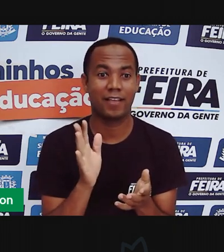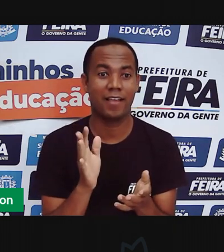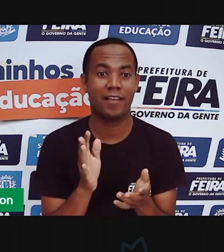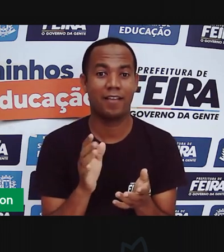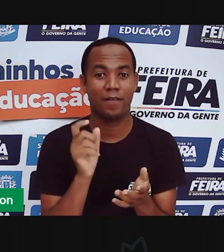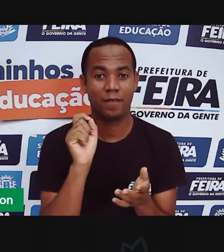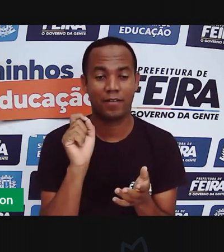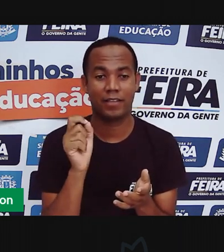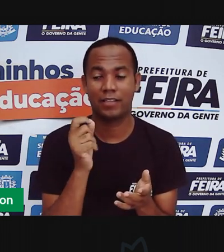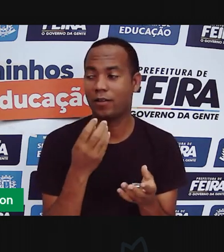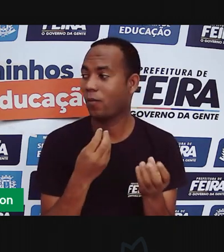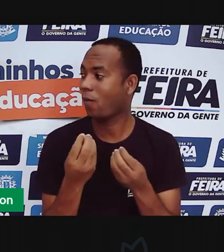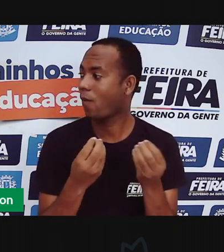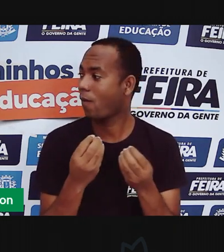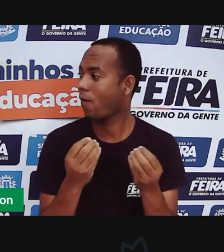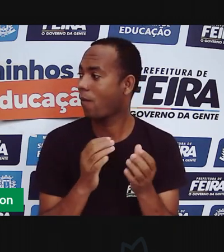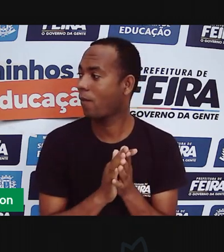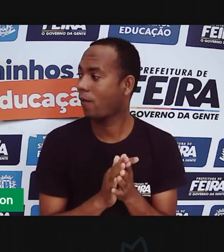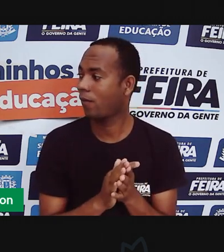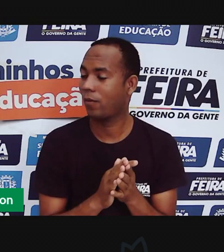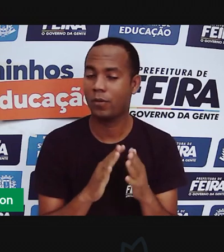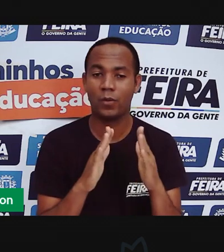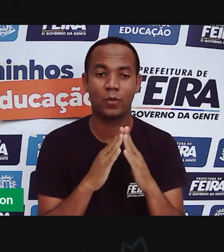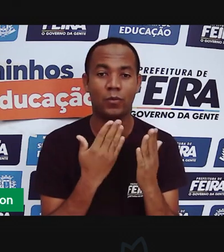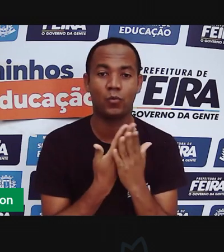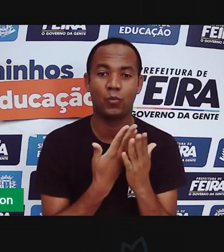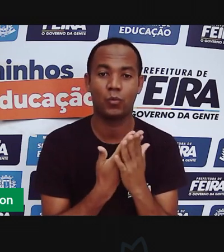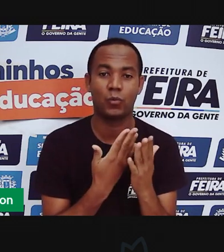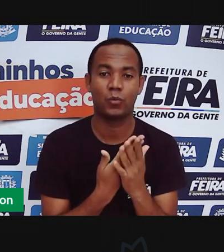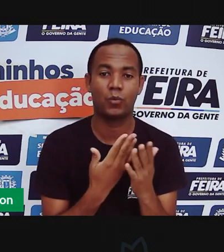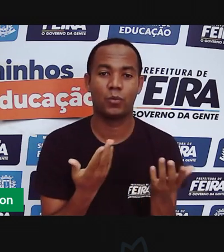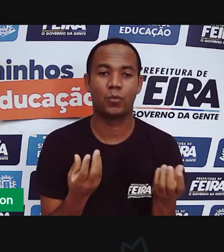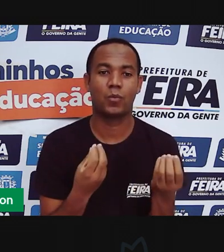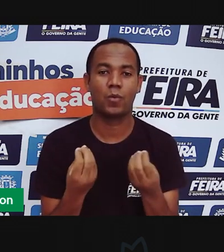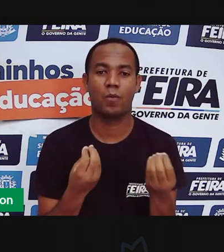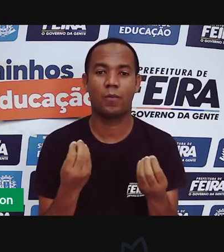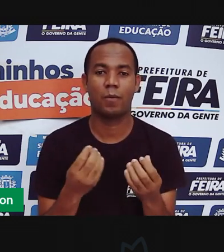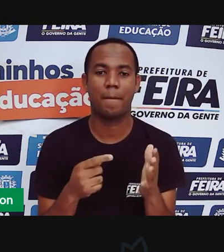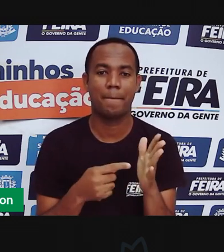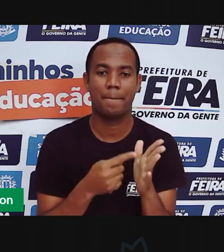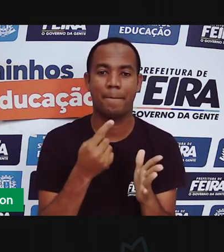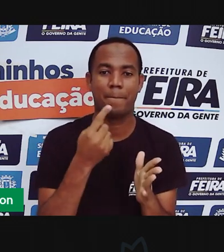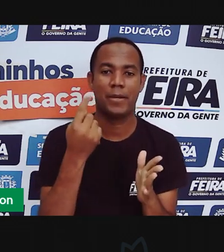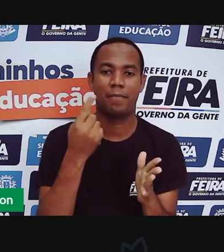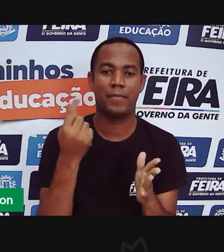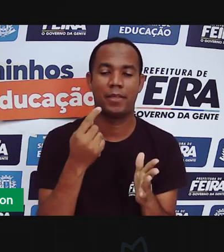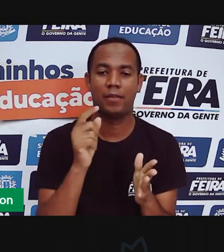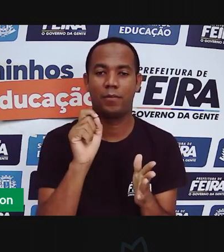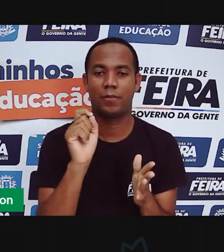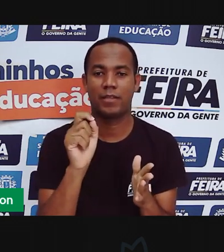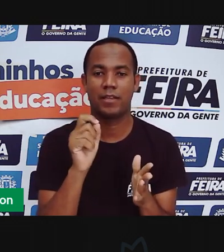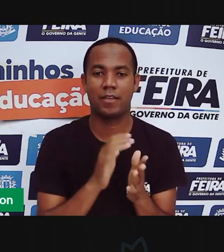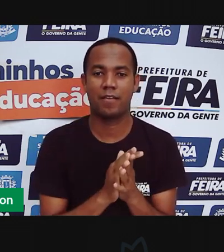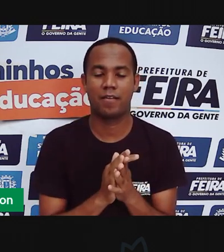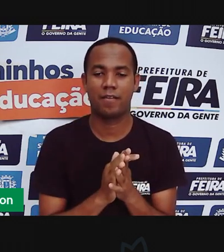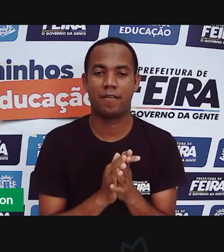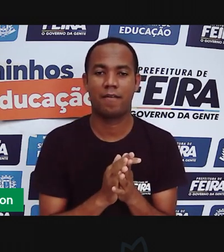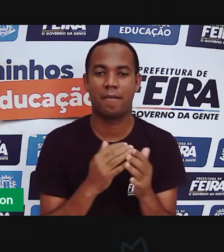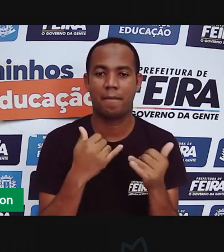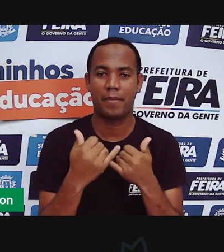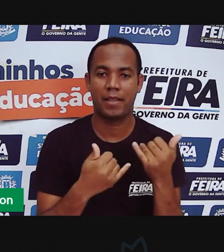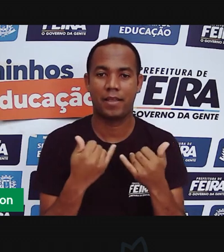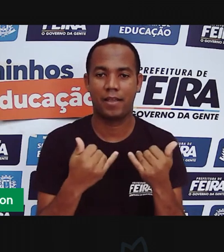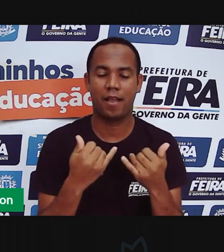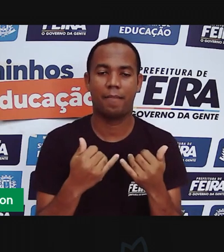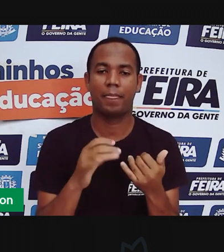aqui, né? Nas nossas aulas. Quando a tava falando sobre reciclagem. Primeiro, a gente vai precisar de uma garrafa pet, né? Aquela